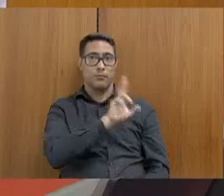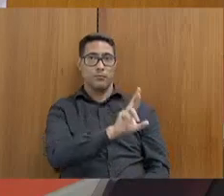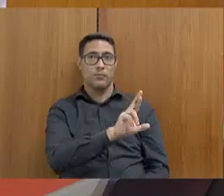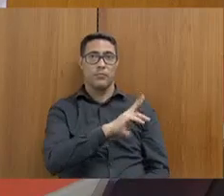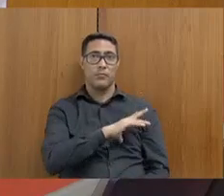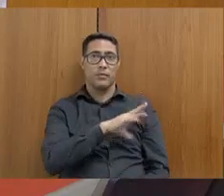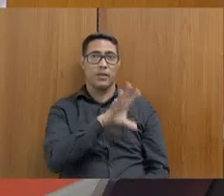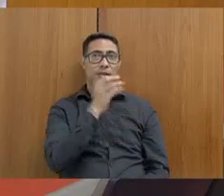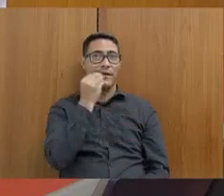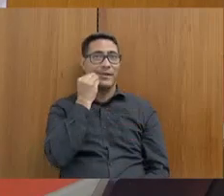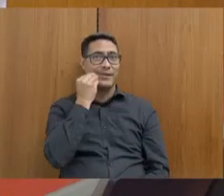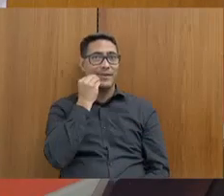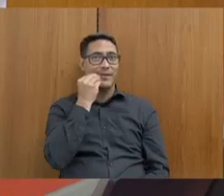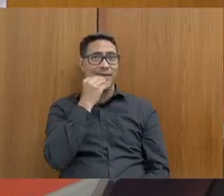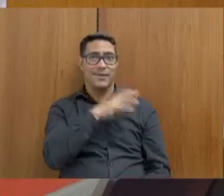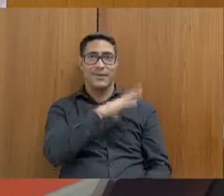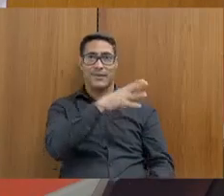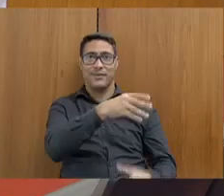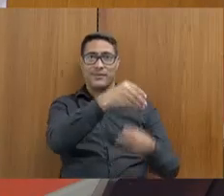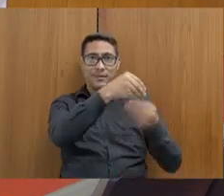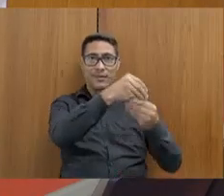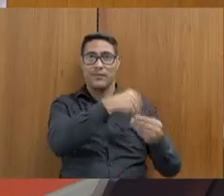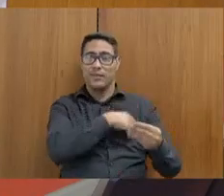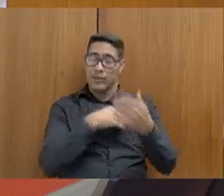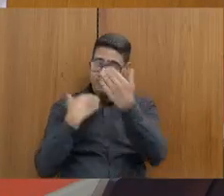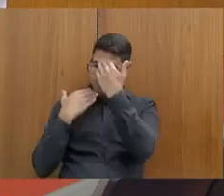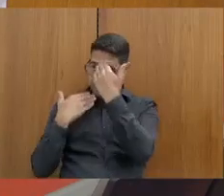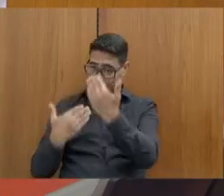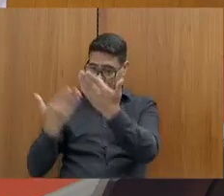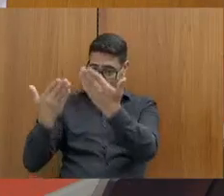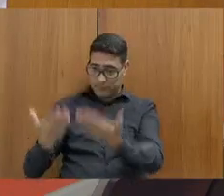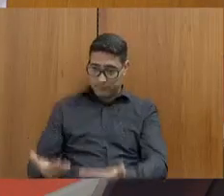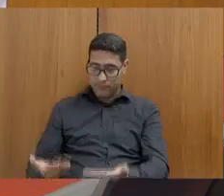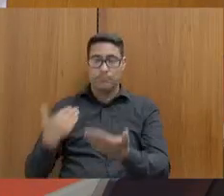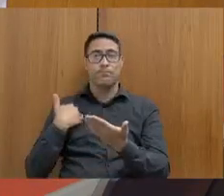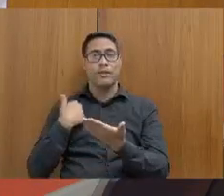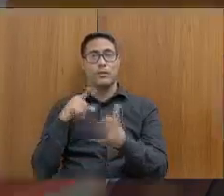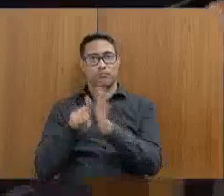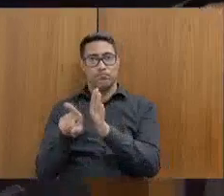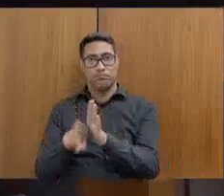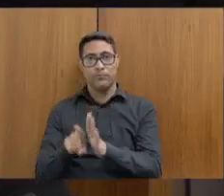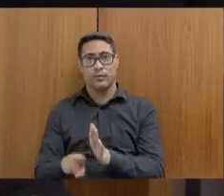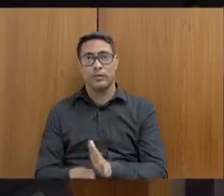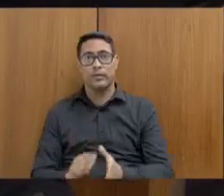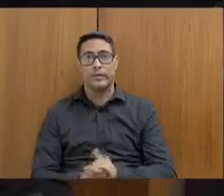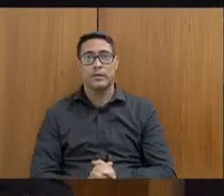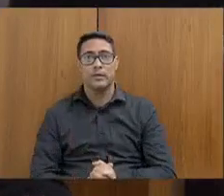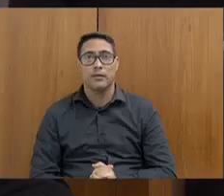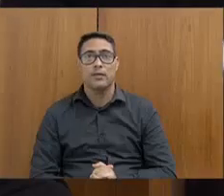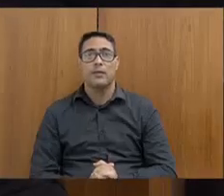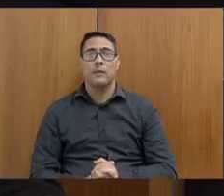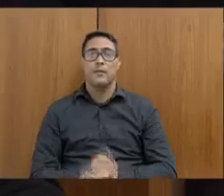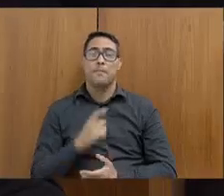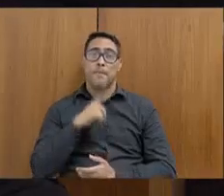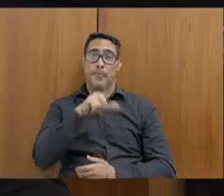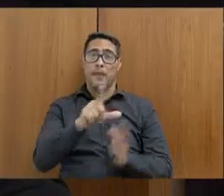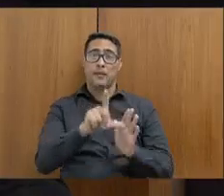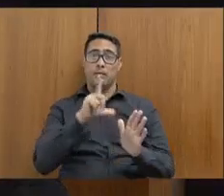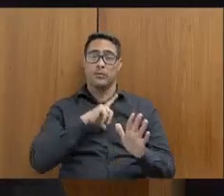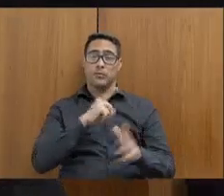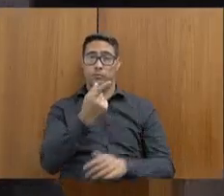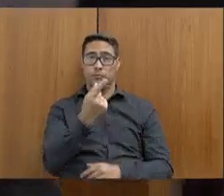vou tentar resumir, deputado. Tudo bem. Obrigado pelos questionamentos. Com a relação ao Rio Ajuste, eu já tinha falado aqui